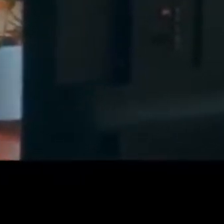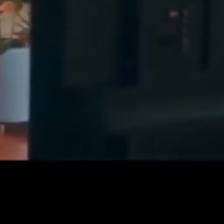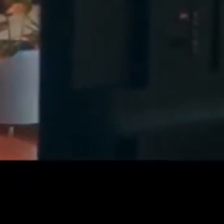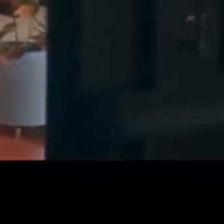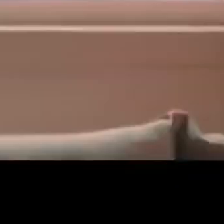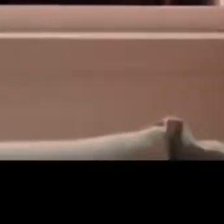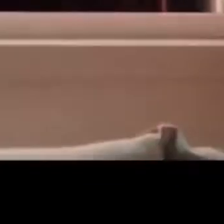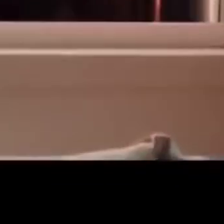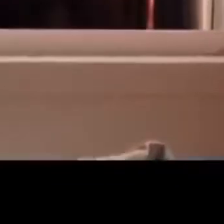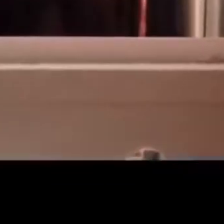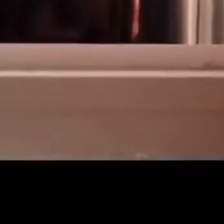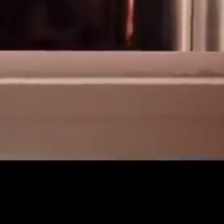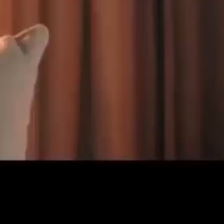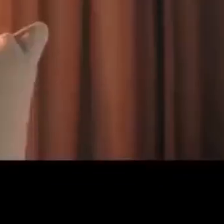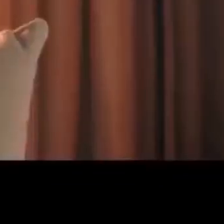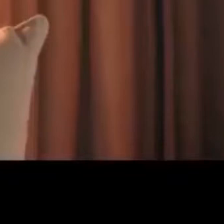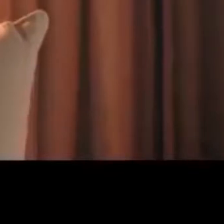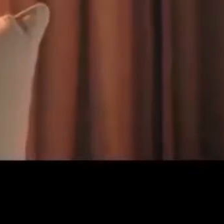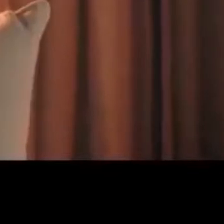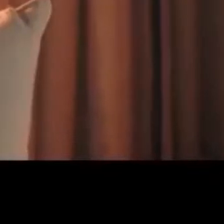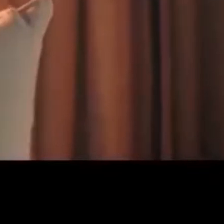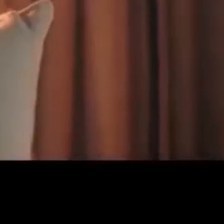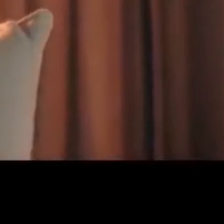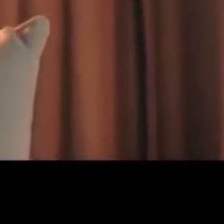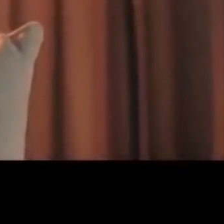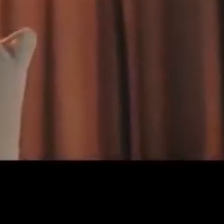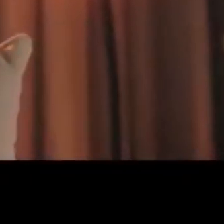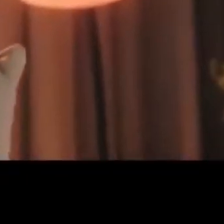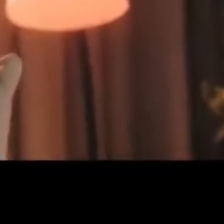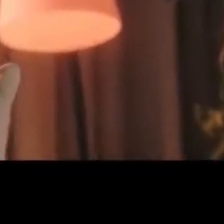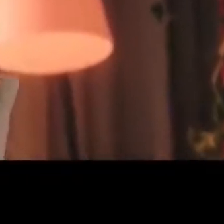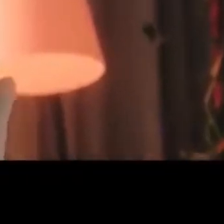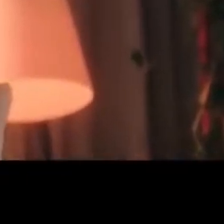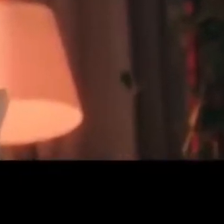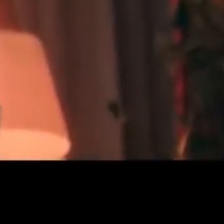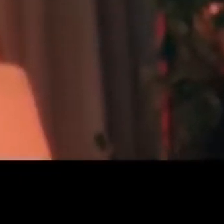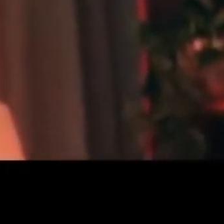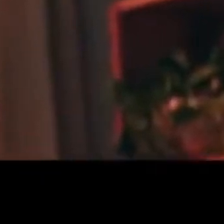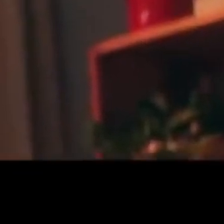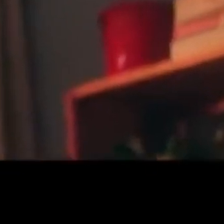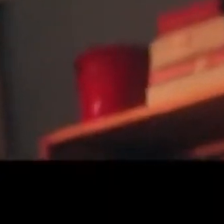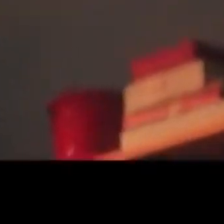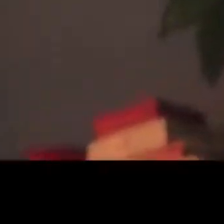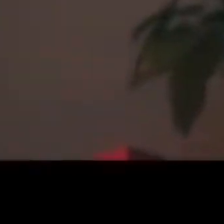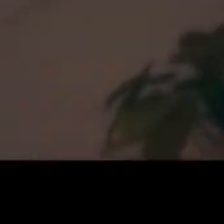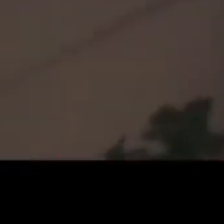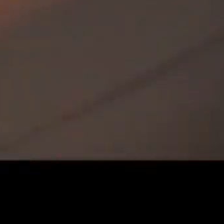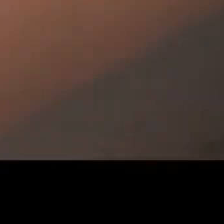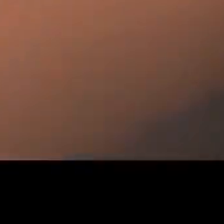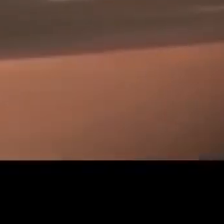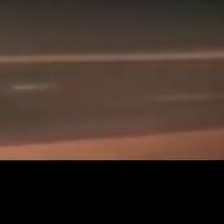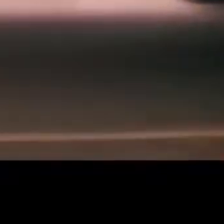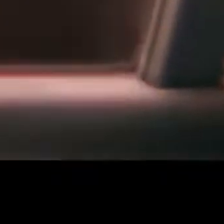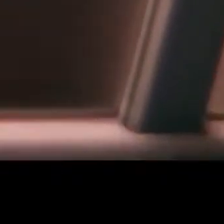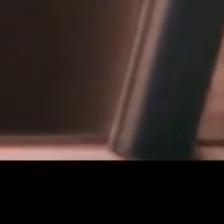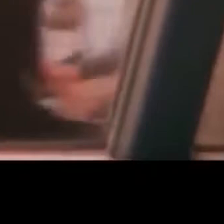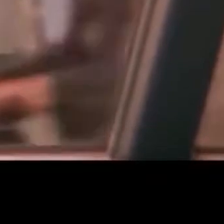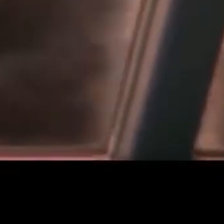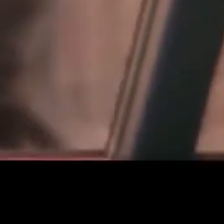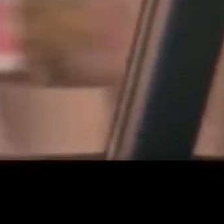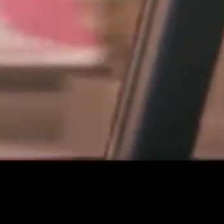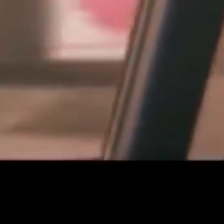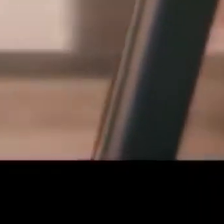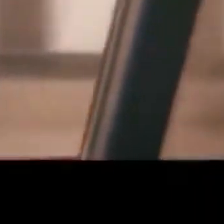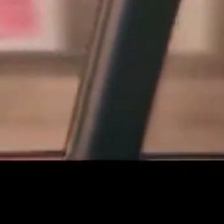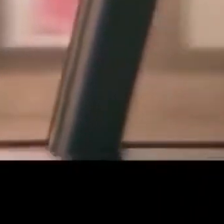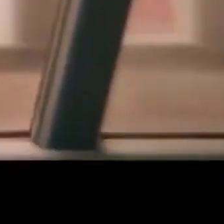Tudo aqui Eu quero o tempo todo Nada menos que tudo Junto e conectado